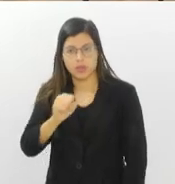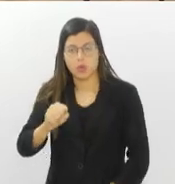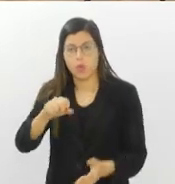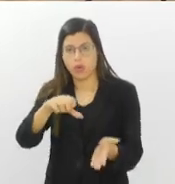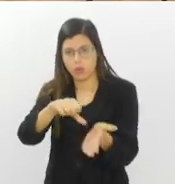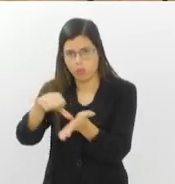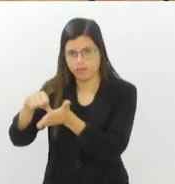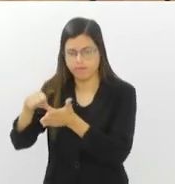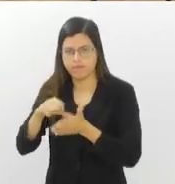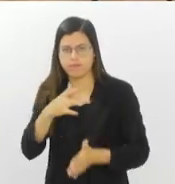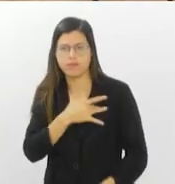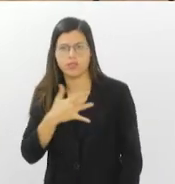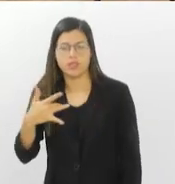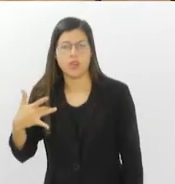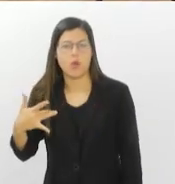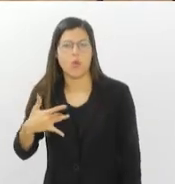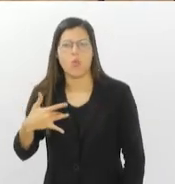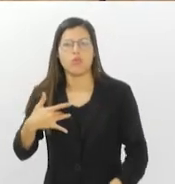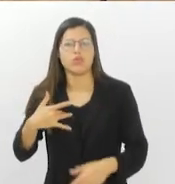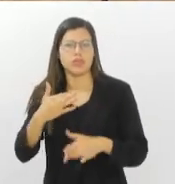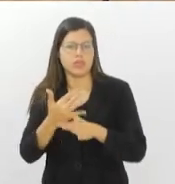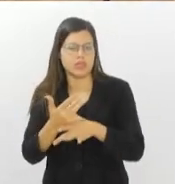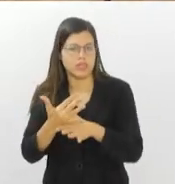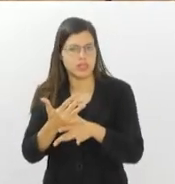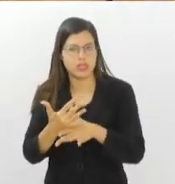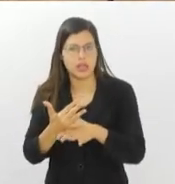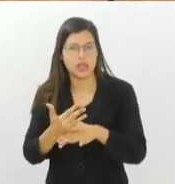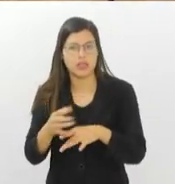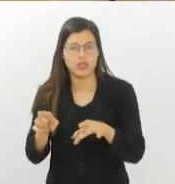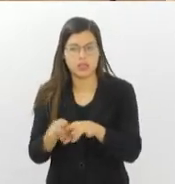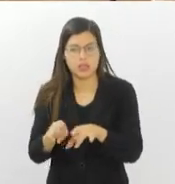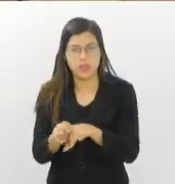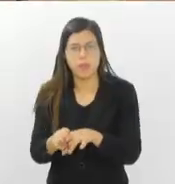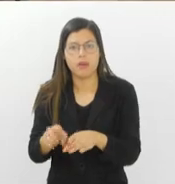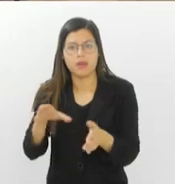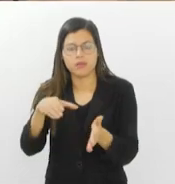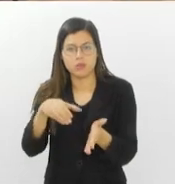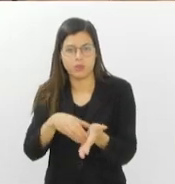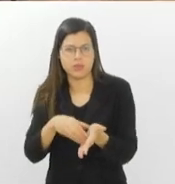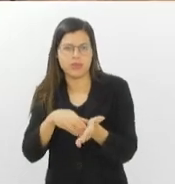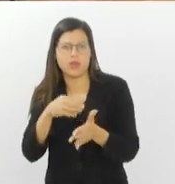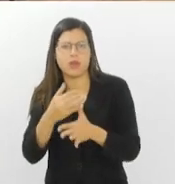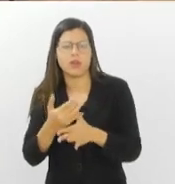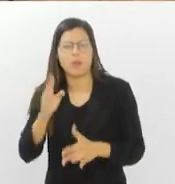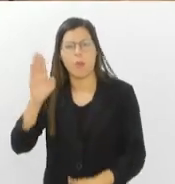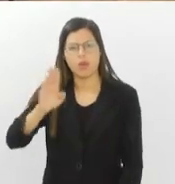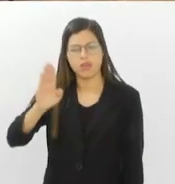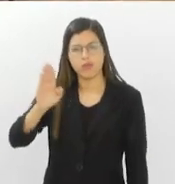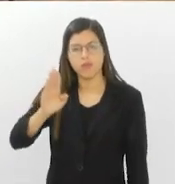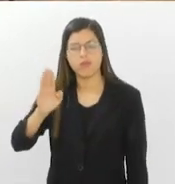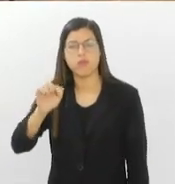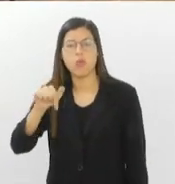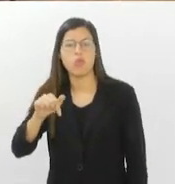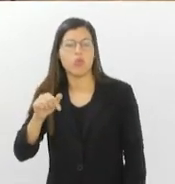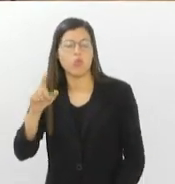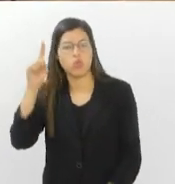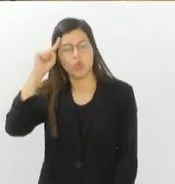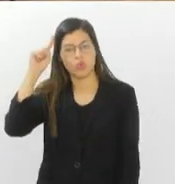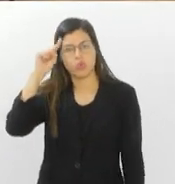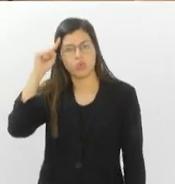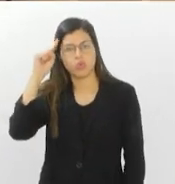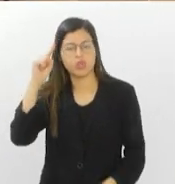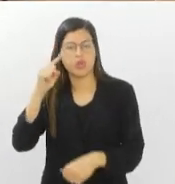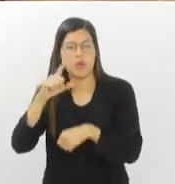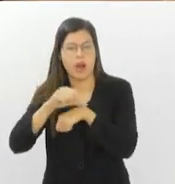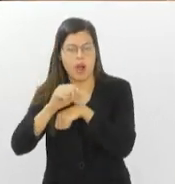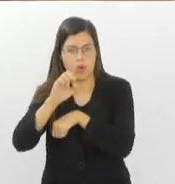centros municipais de saúde espalhados pela cidade. Além do Supercentro Carioca de Vacinação em Botafogo, que funciona todos os dias, das